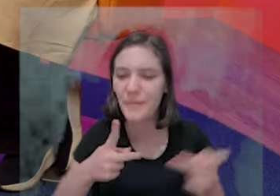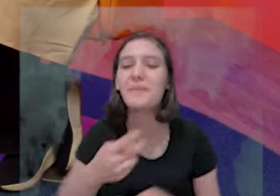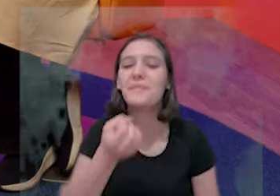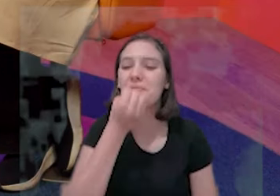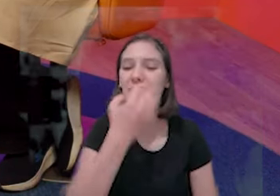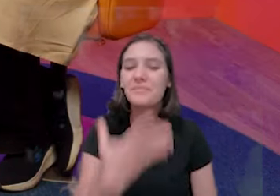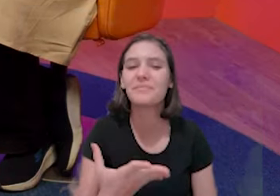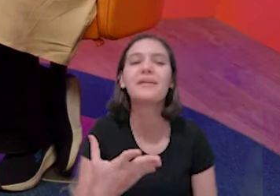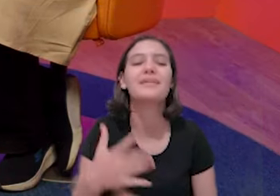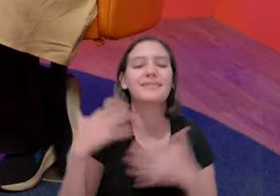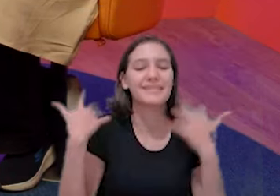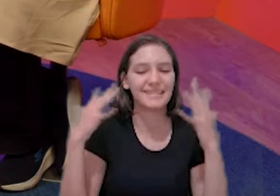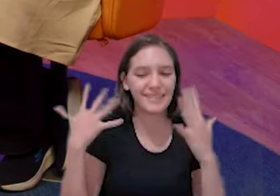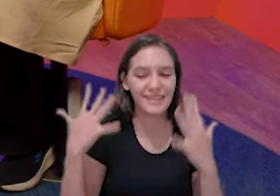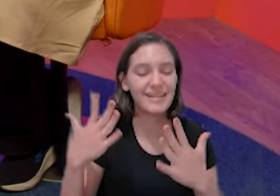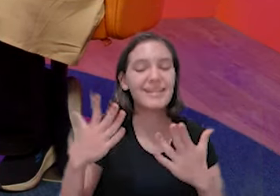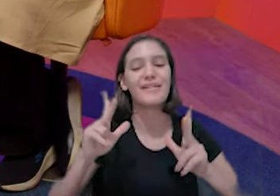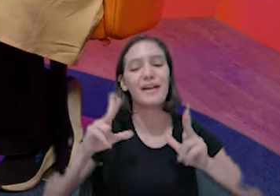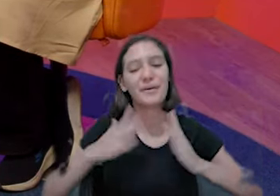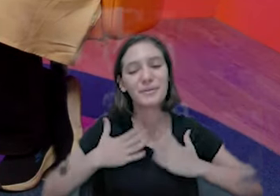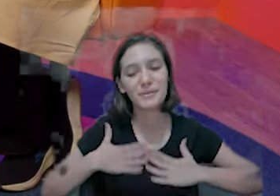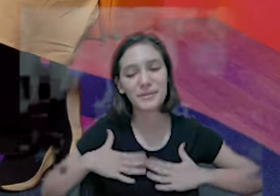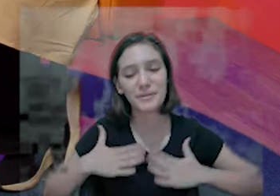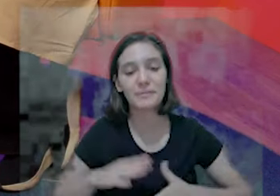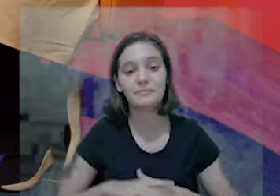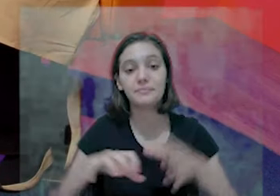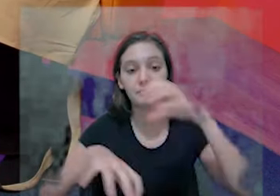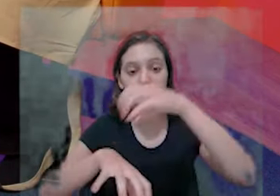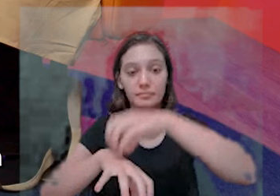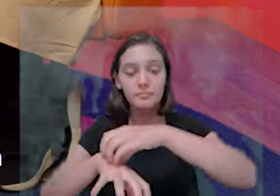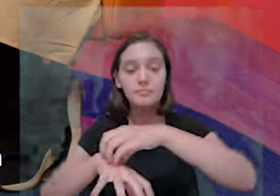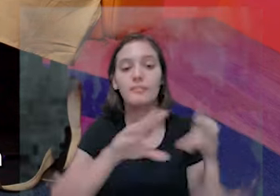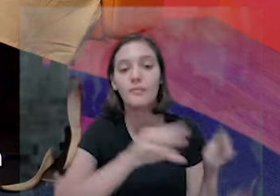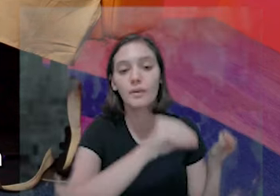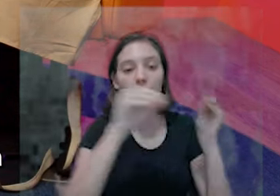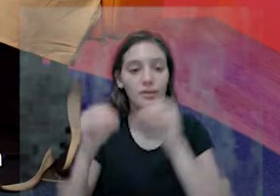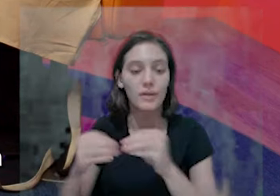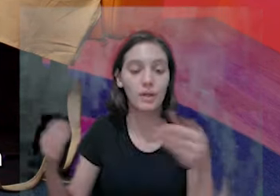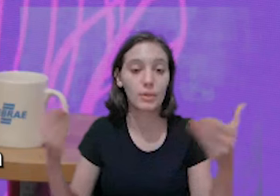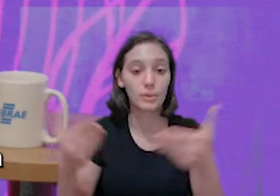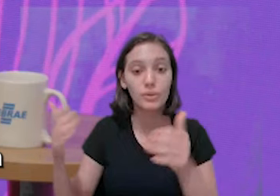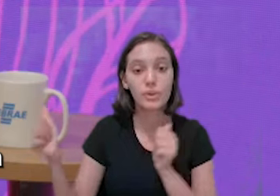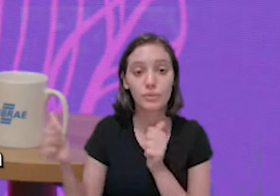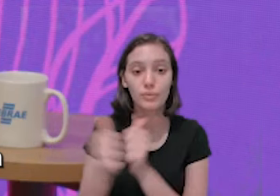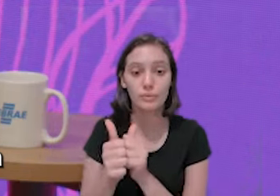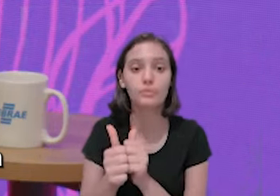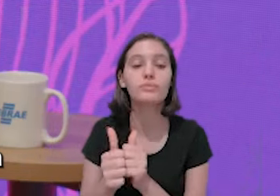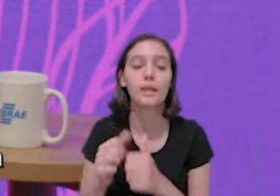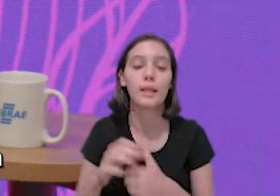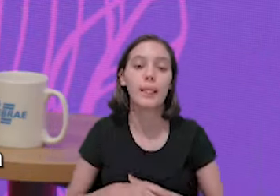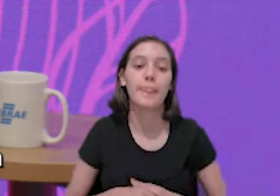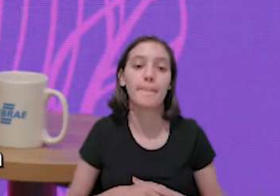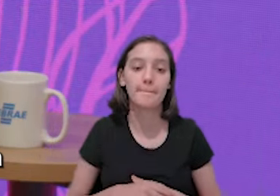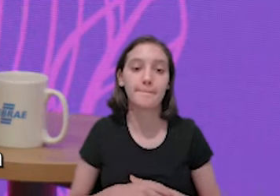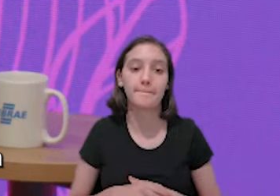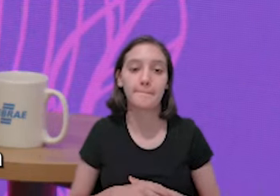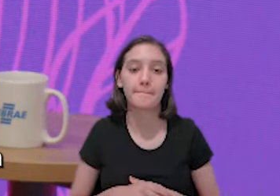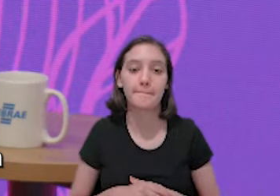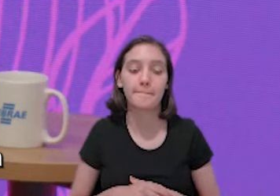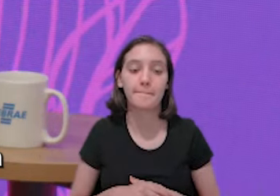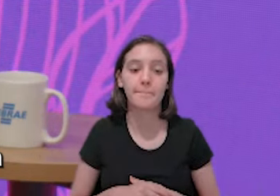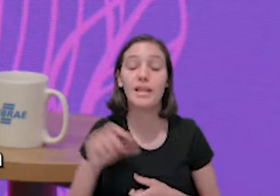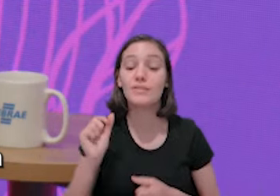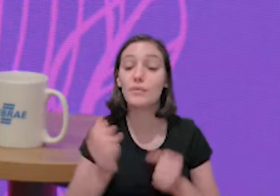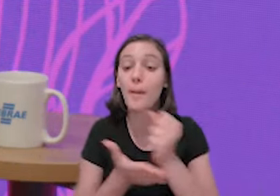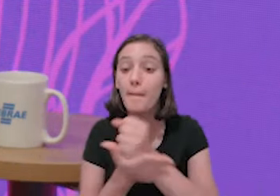falando super bem, Sabahati, pode ficar tranquila. E daí o Centro de Imigrante, que teve com a gente já aqui